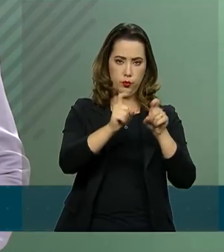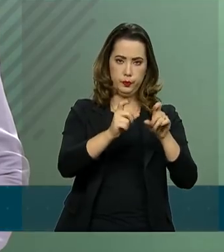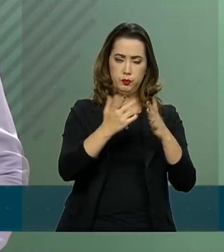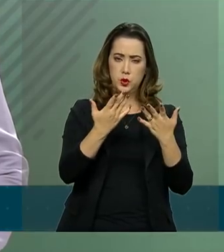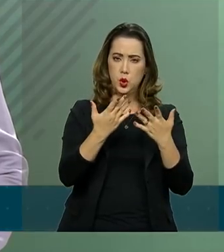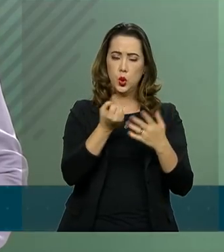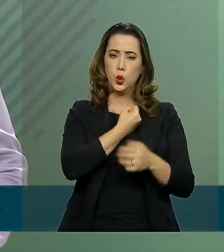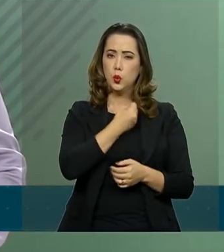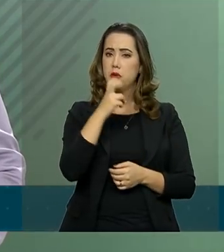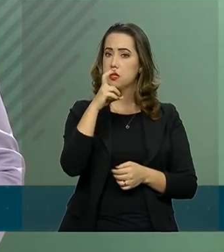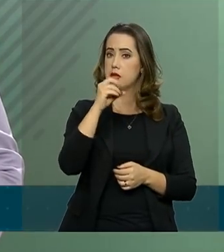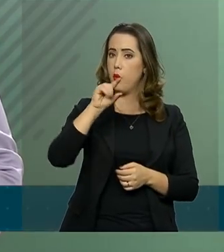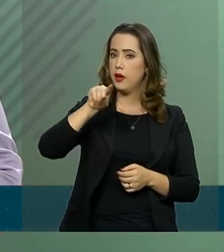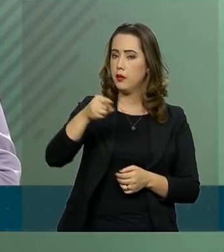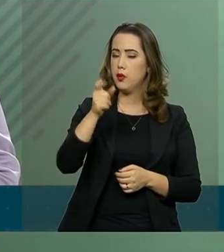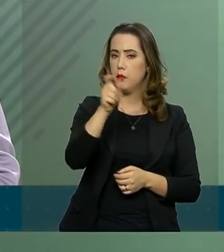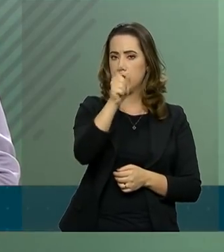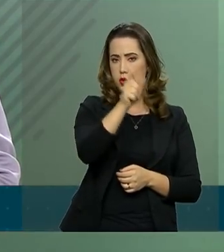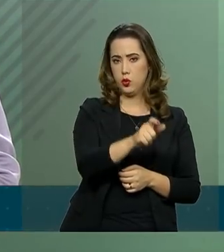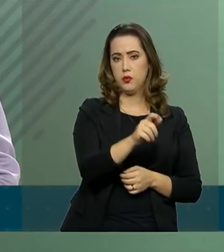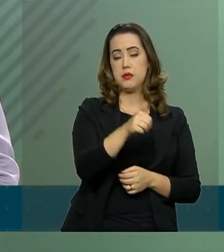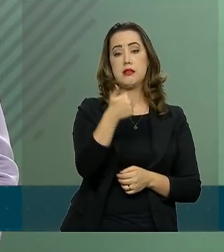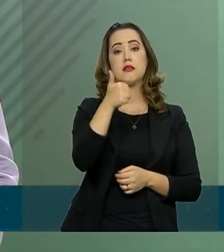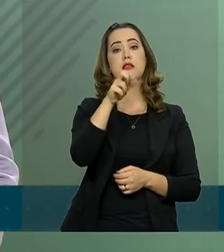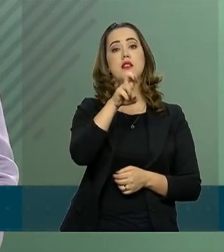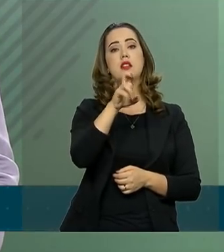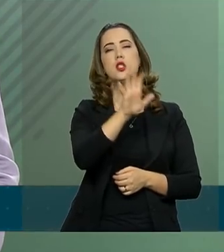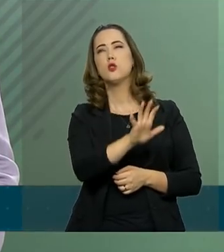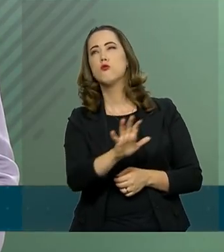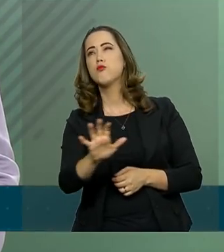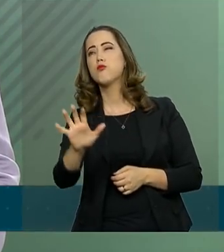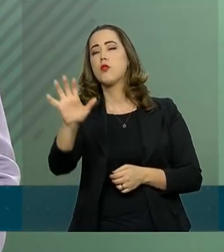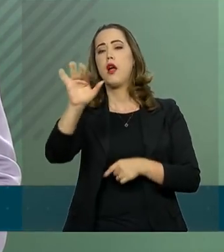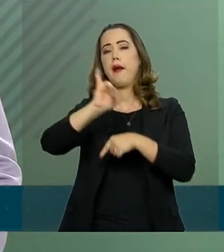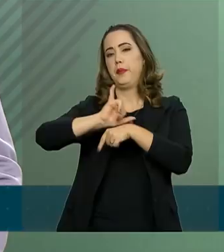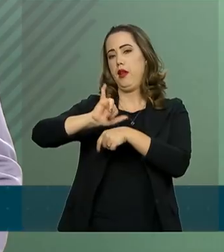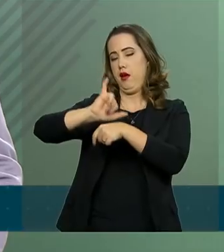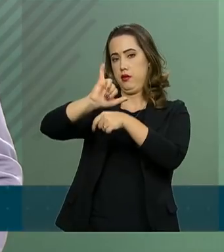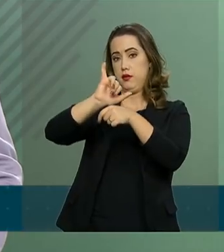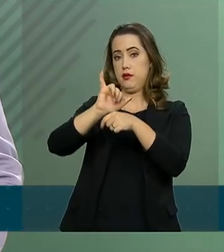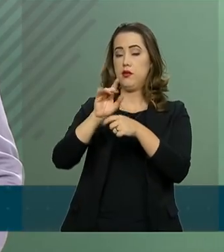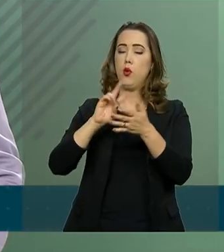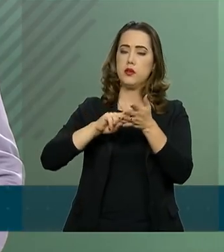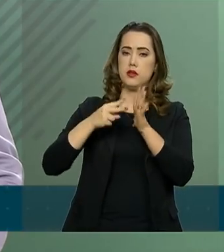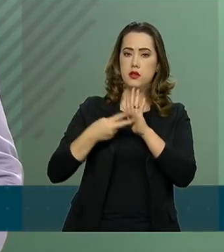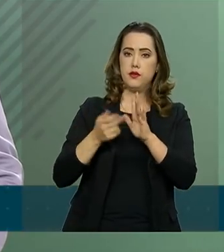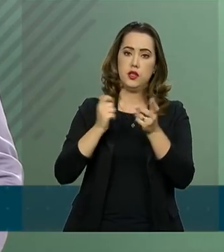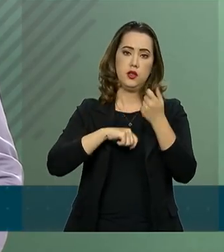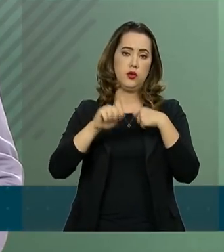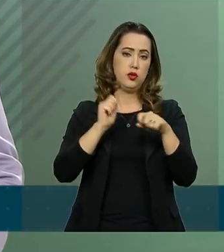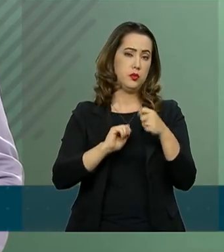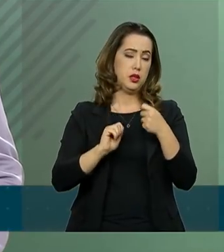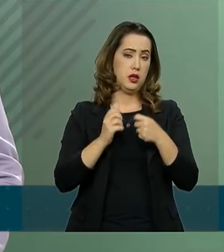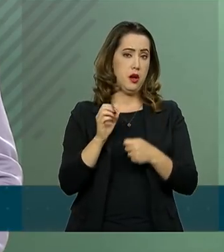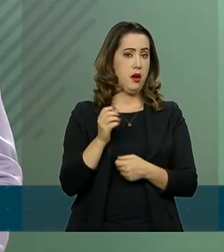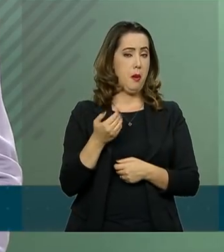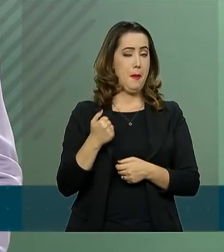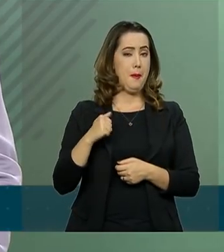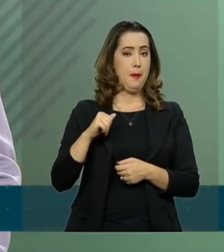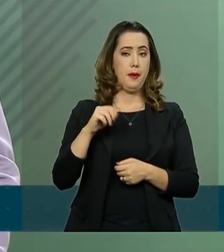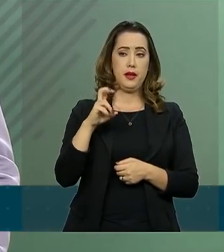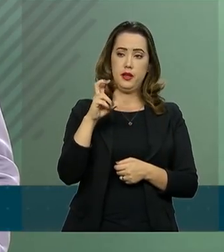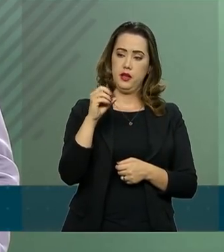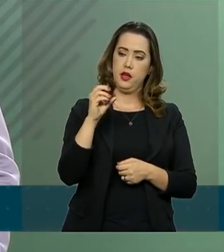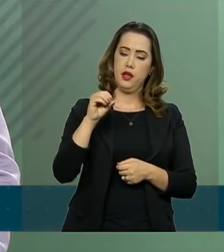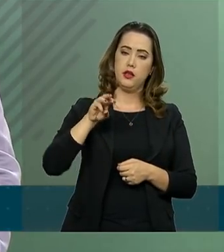em 15 capitais do país, o que representará economia de quase 500 milhões de